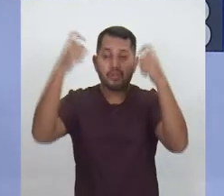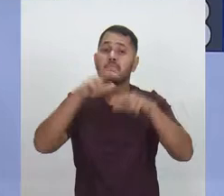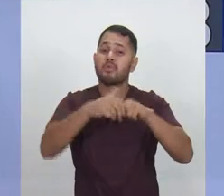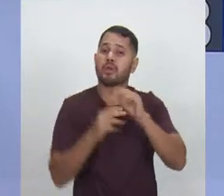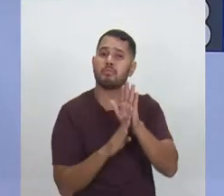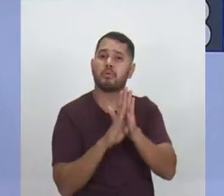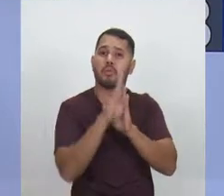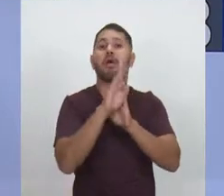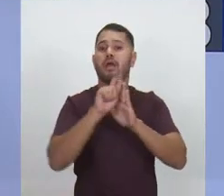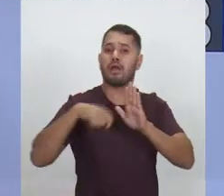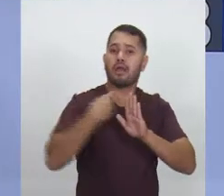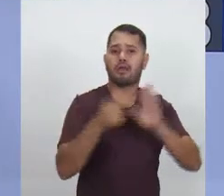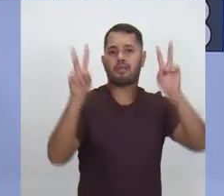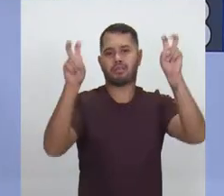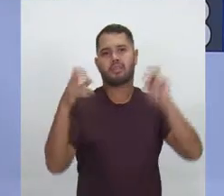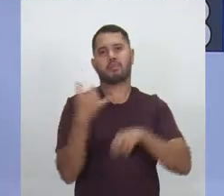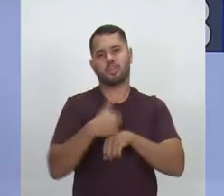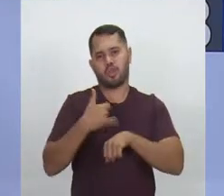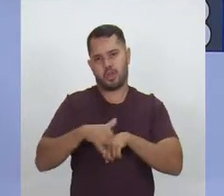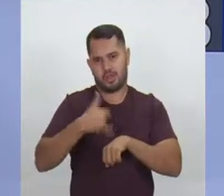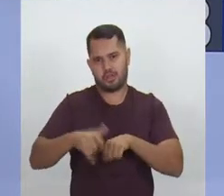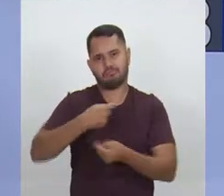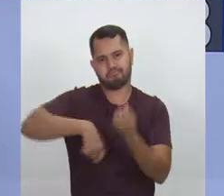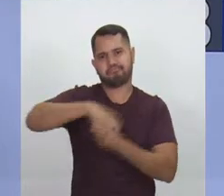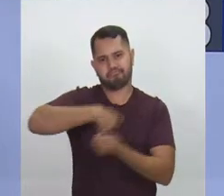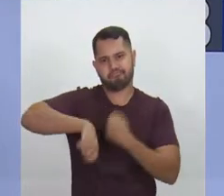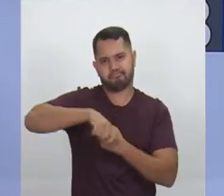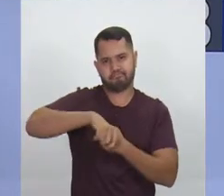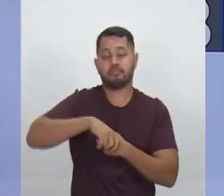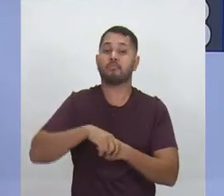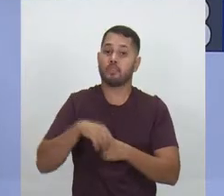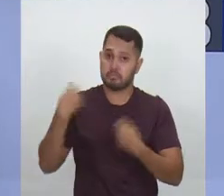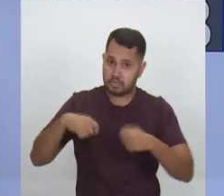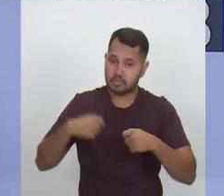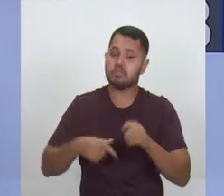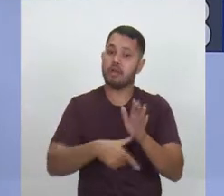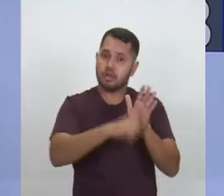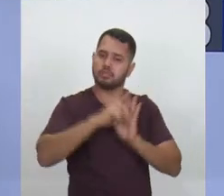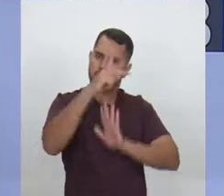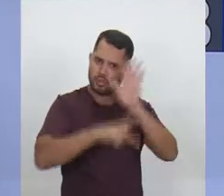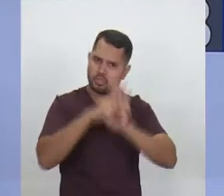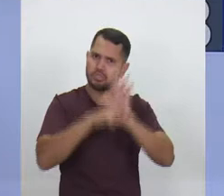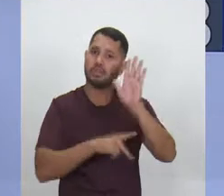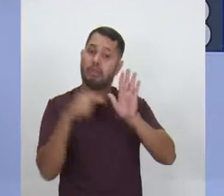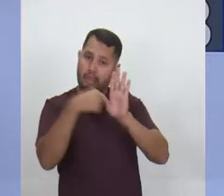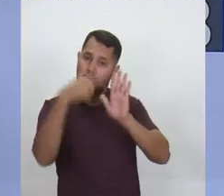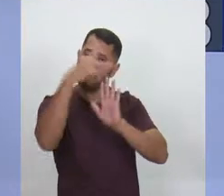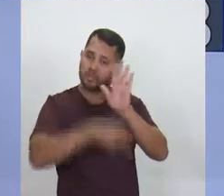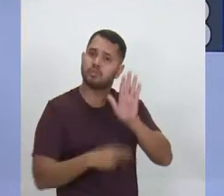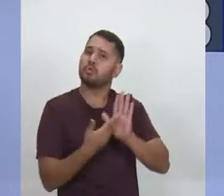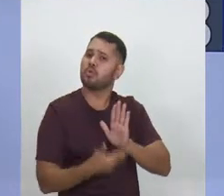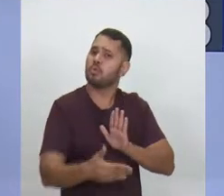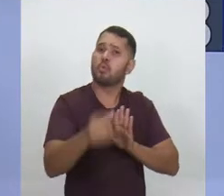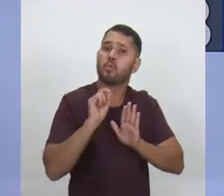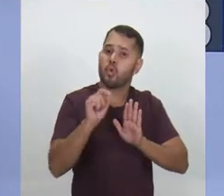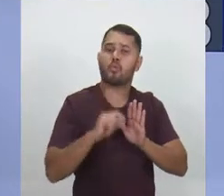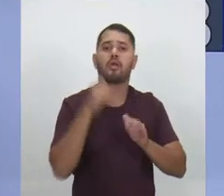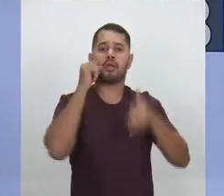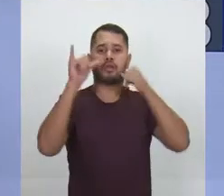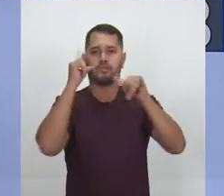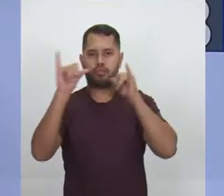das drogas. Nós vamos precisar ter ações efetivas. E essas ações começam com a prevenção.